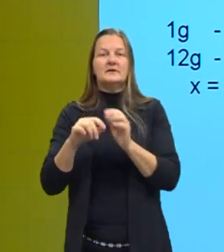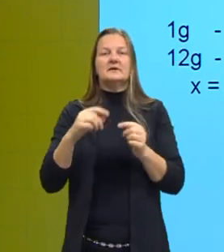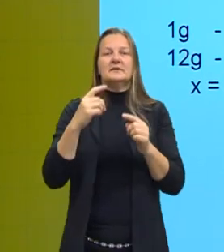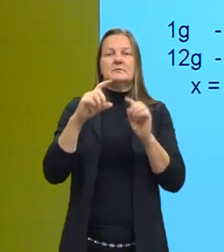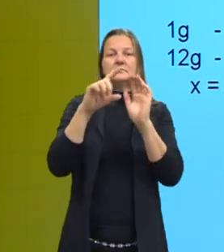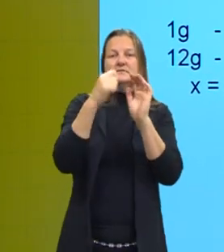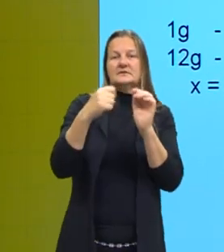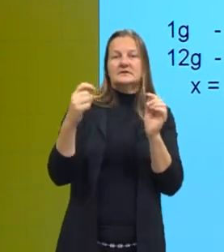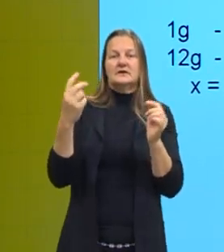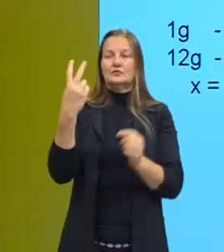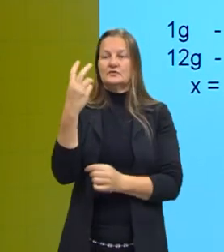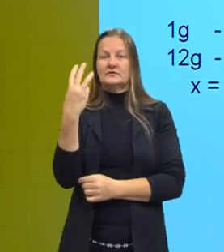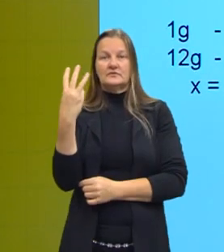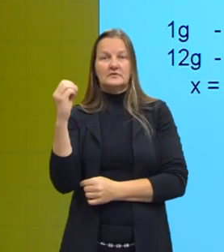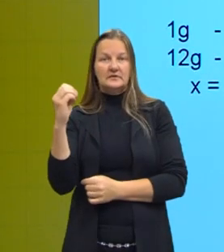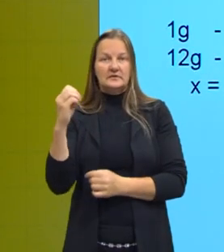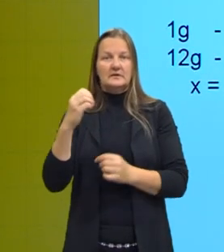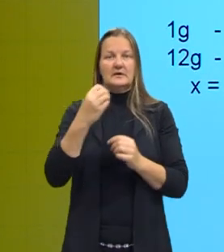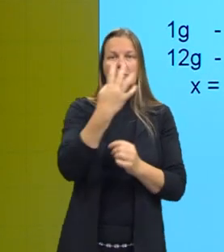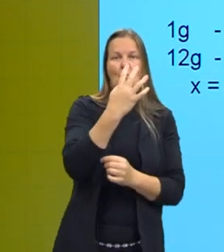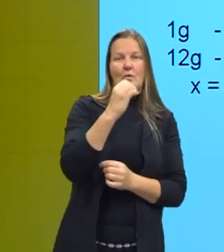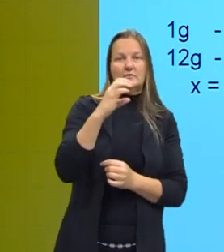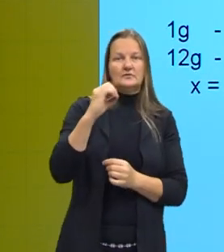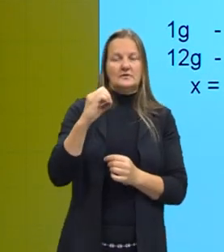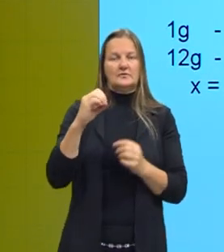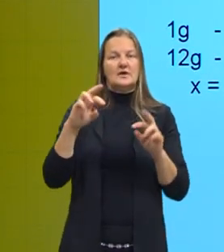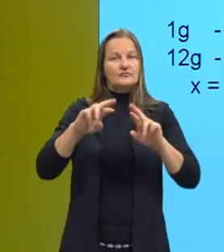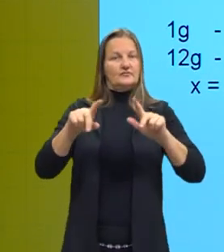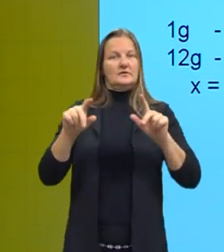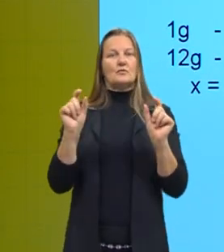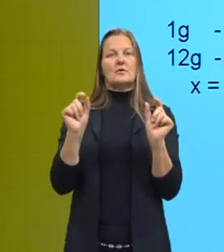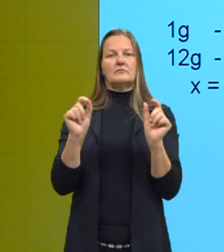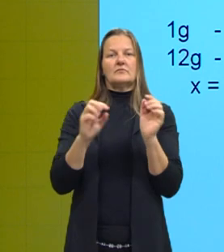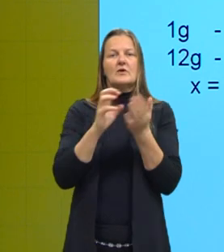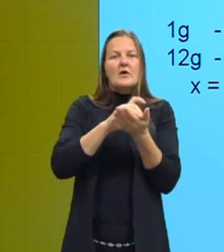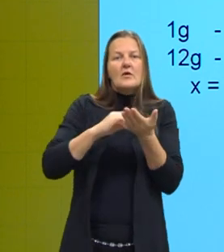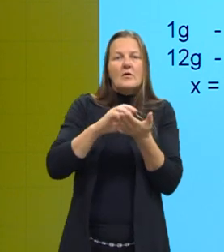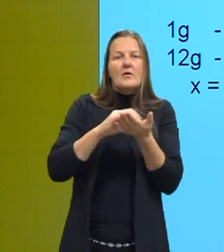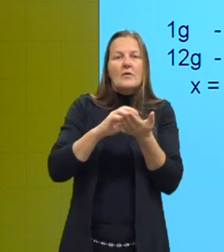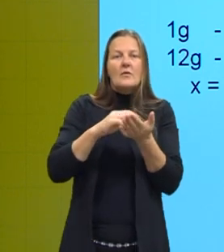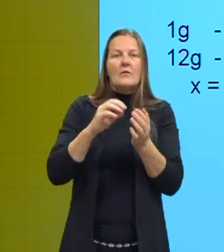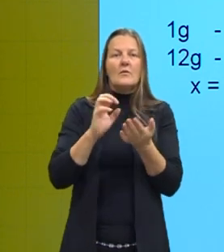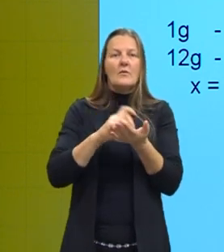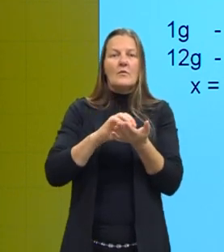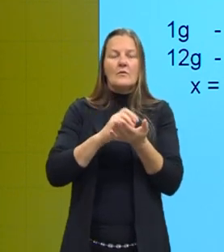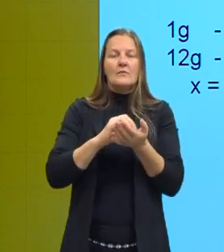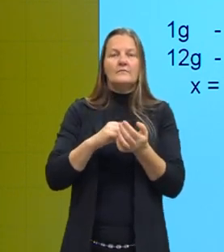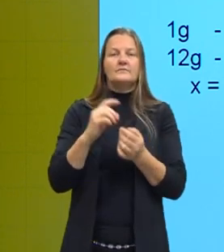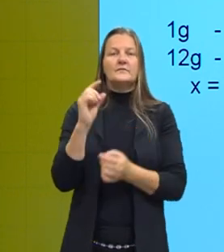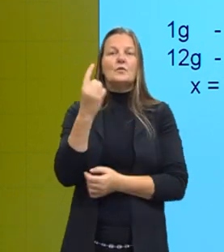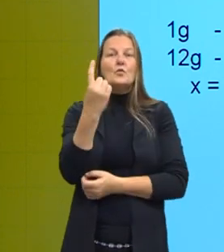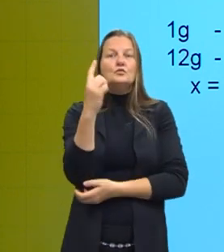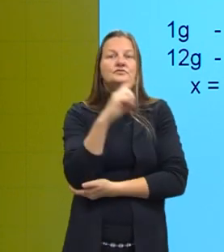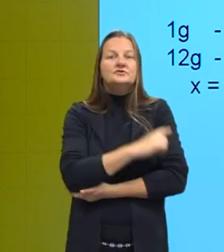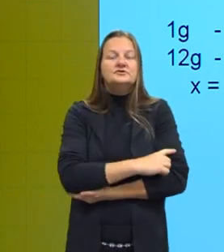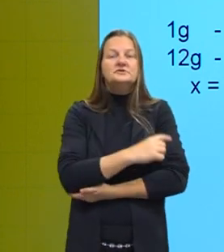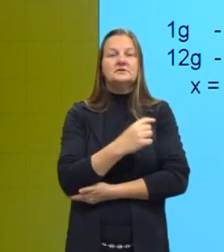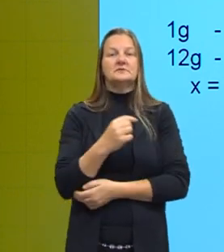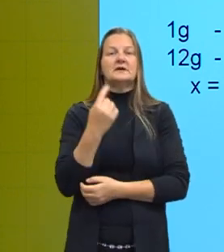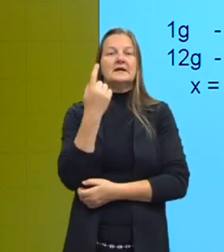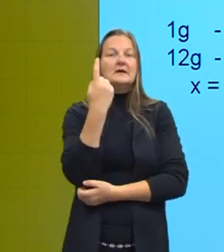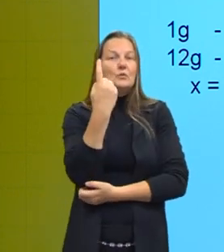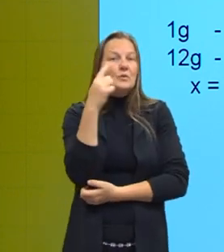diminuir 230 de 400. É isso que eu preciso calcular. Eu vou ter uma redução diária por grama